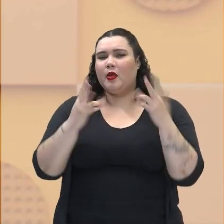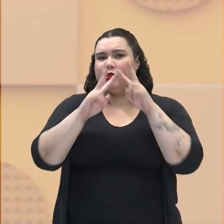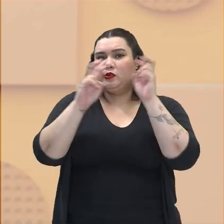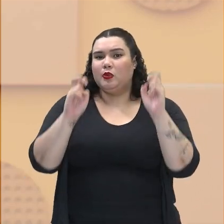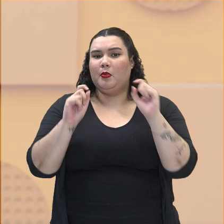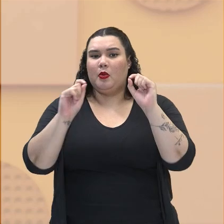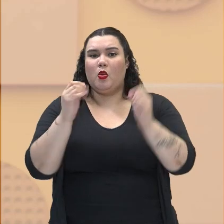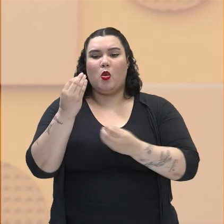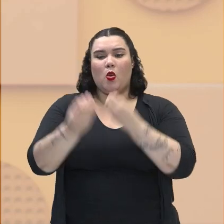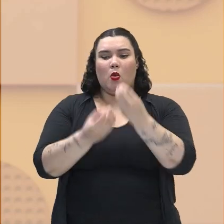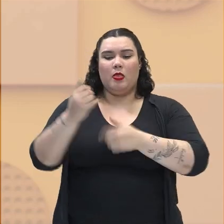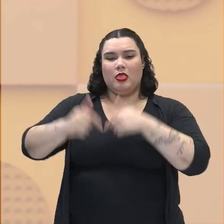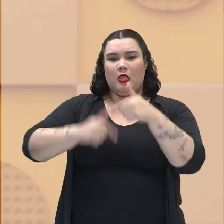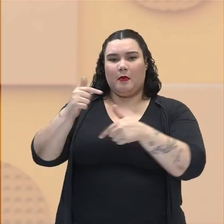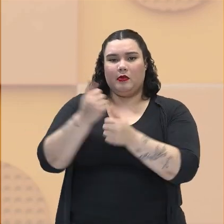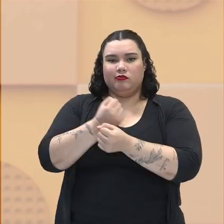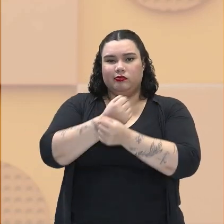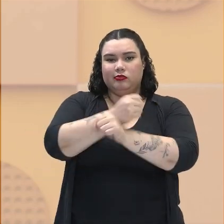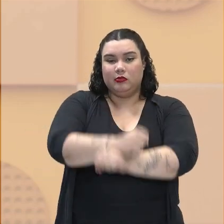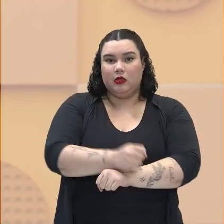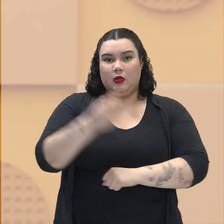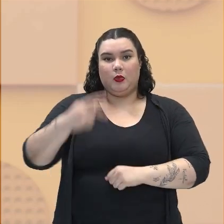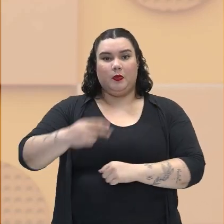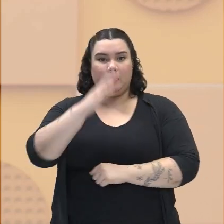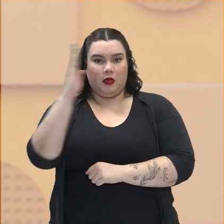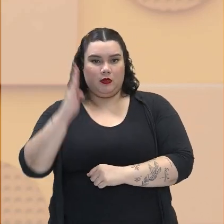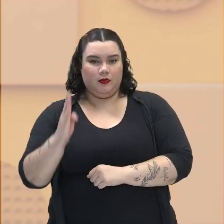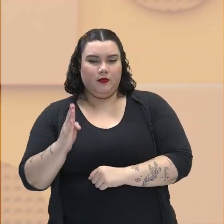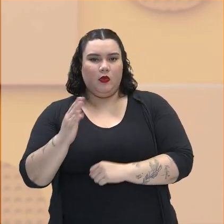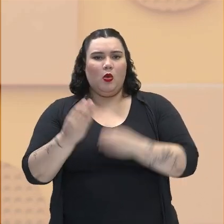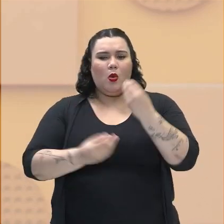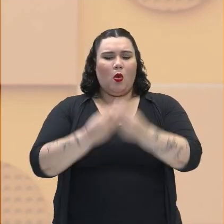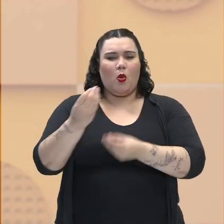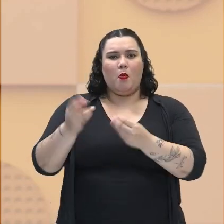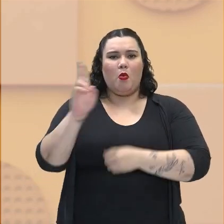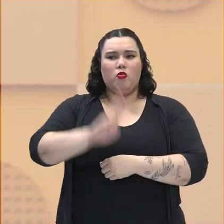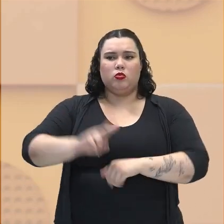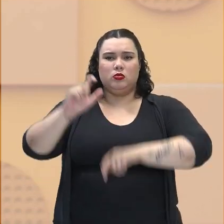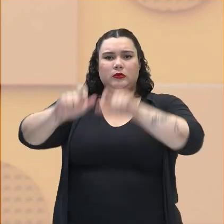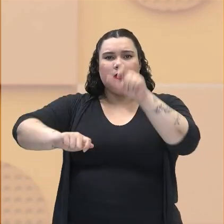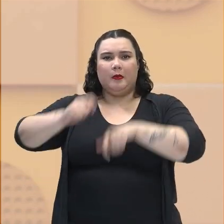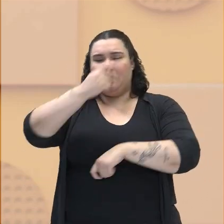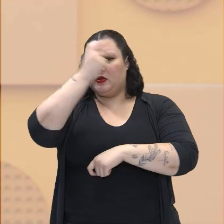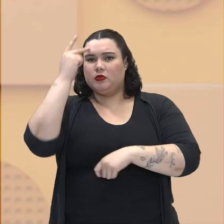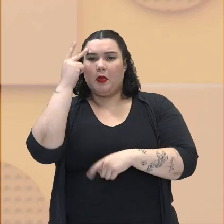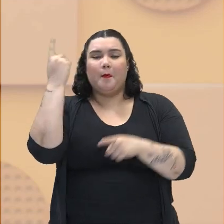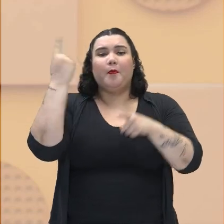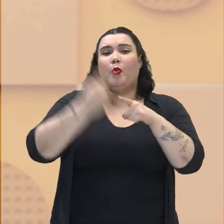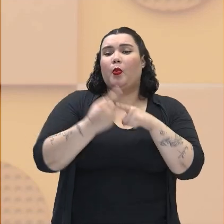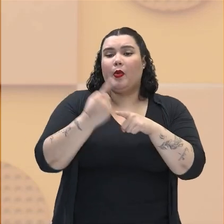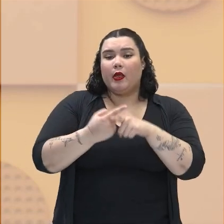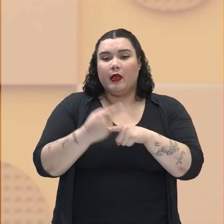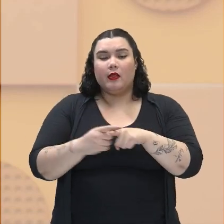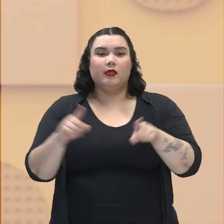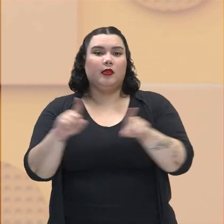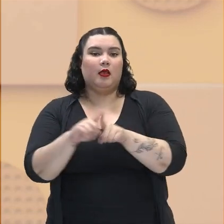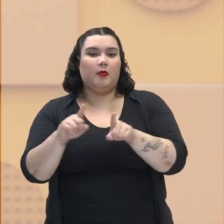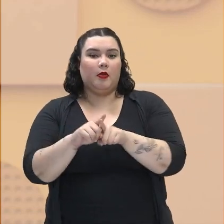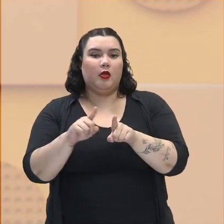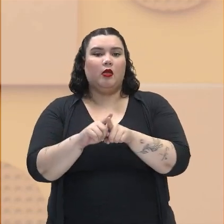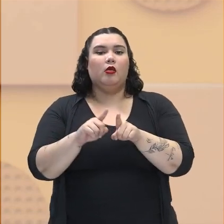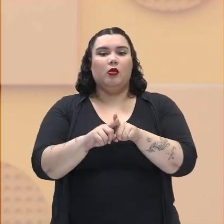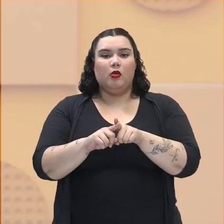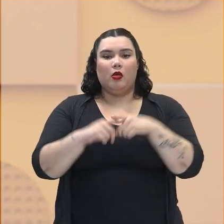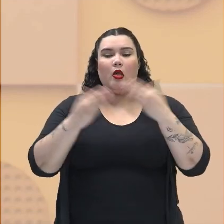do trabalho escravizado no Brasil. Como essa mão de obra foi utilizada, por que foi utilizada e também por quem